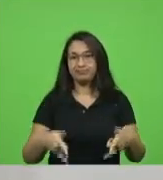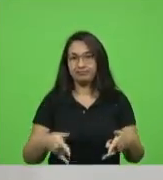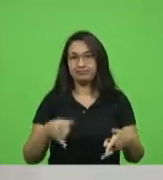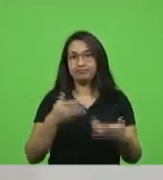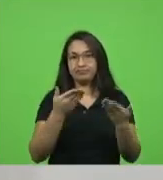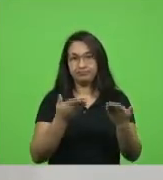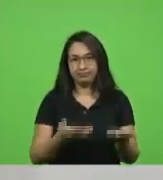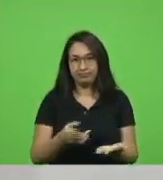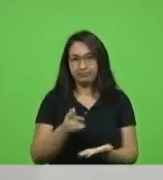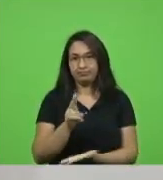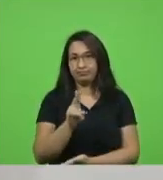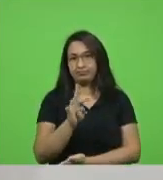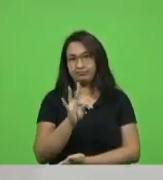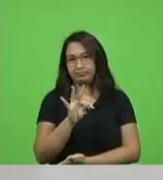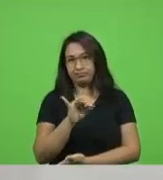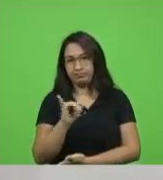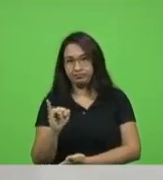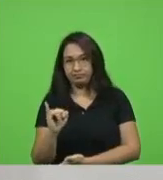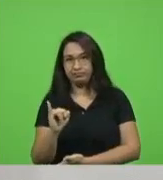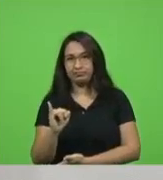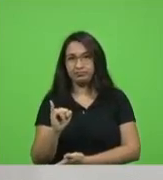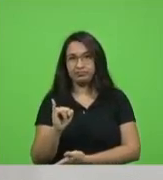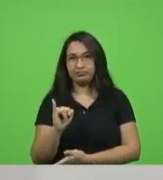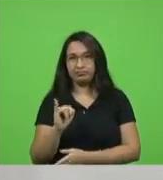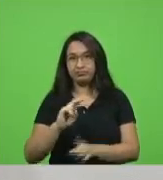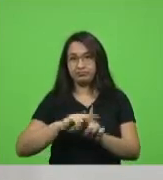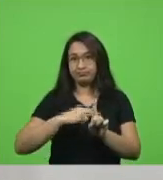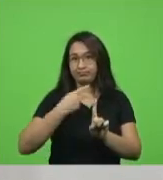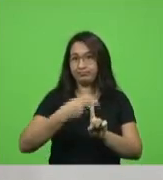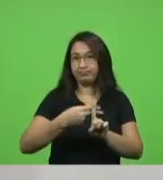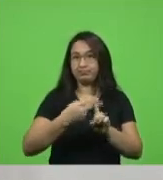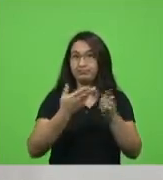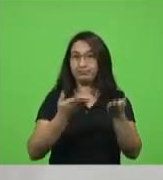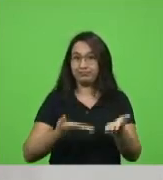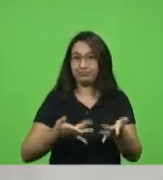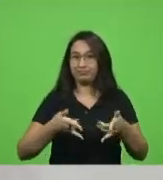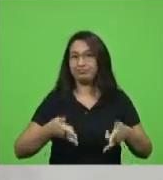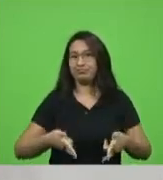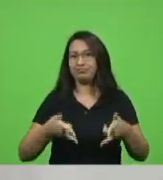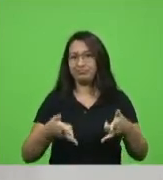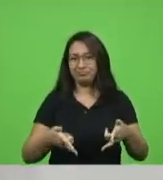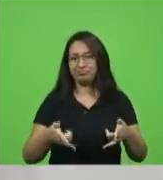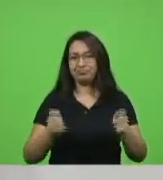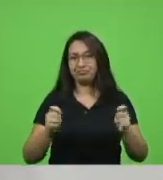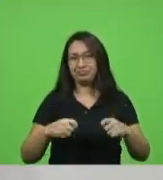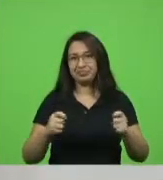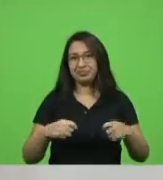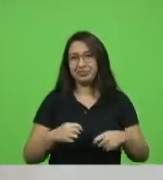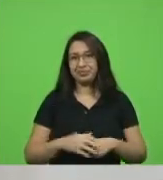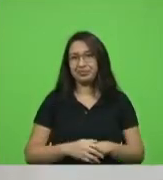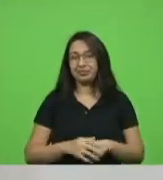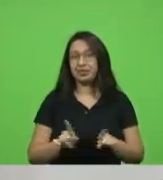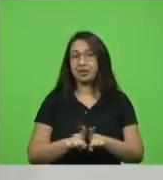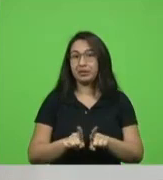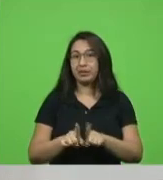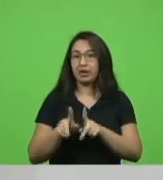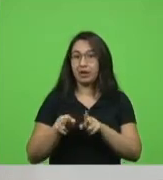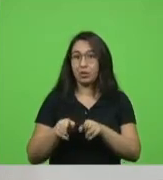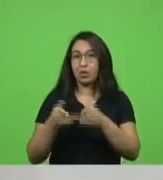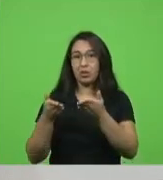Ramos em Indaial dobrando os leitos daquela cidade assim como foi dobrado os leitos